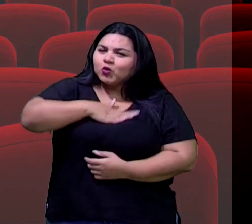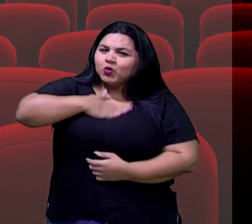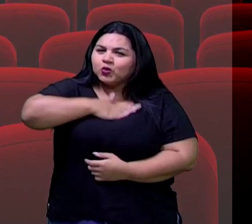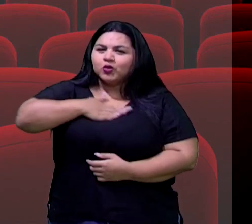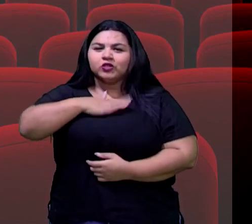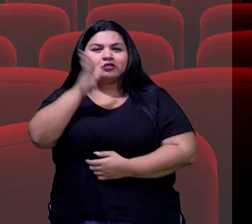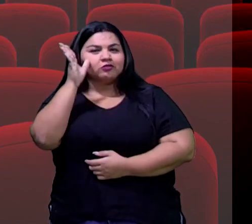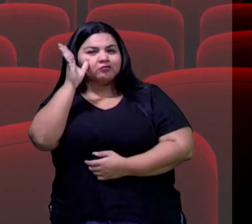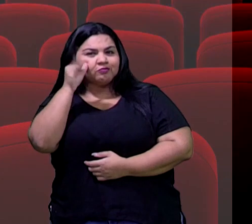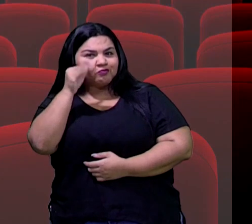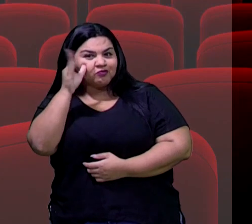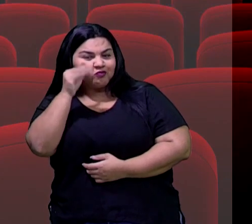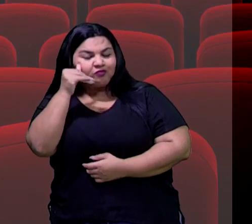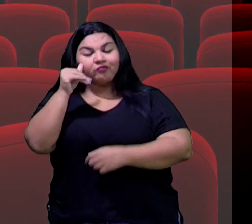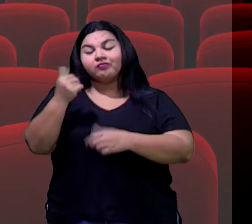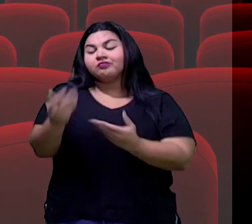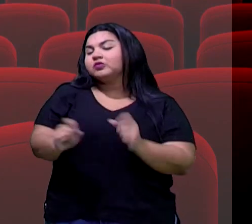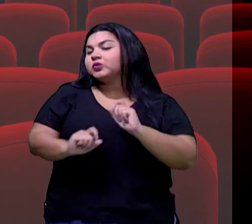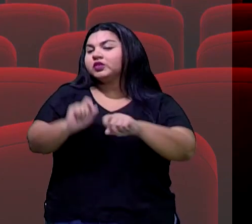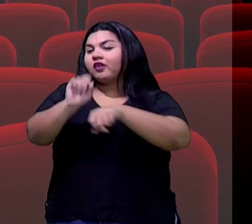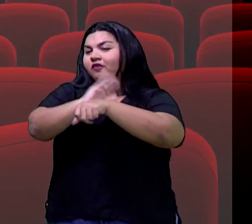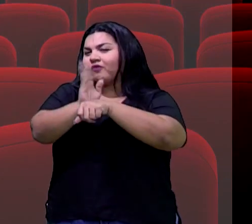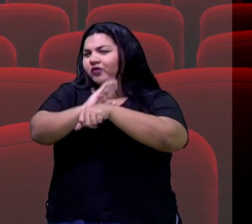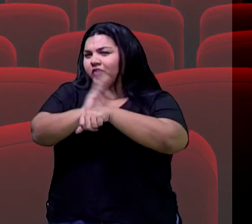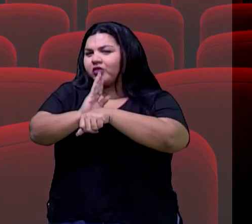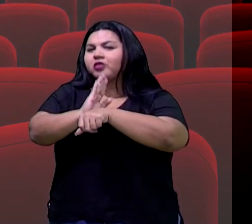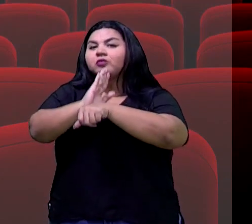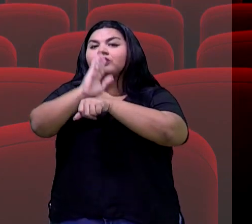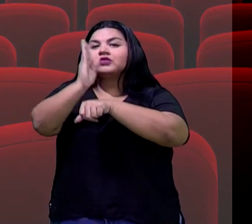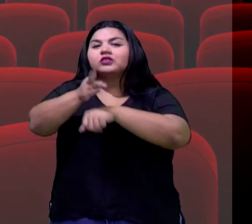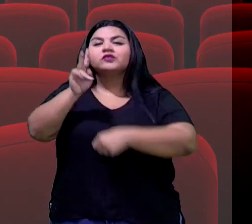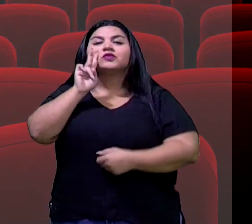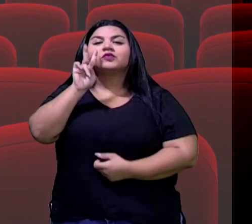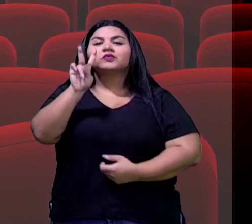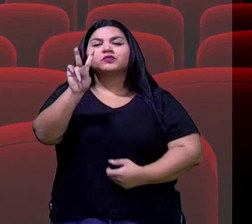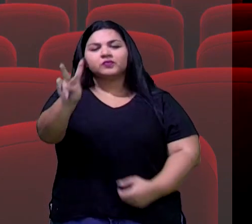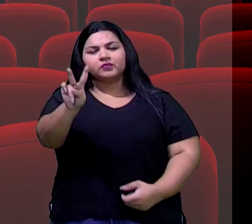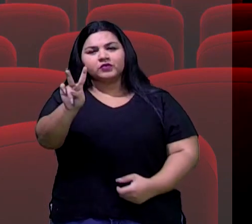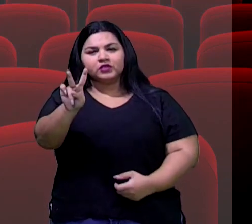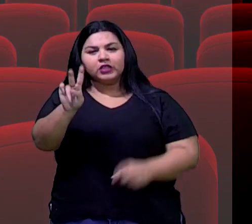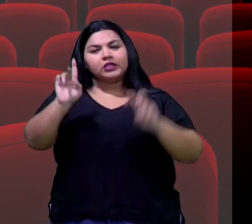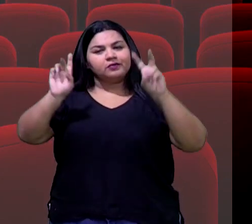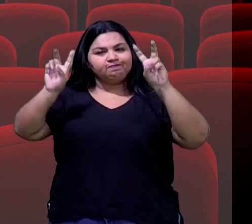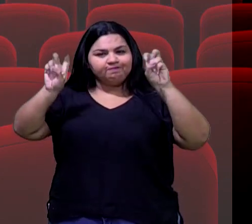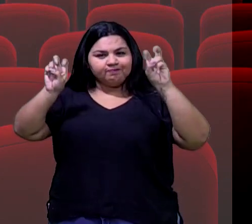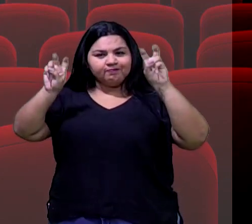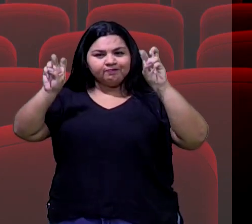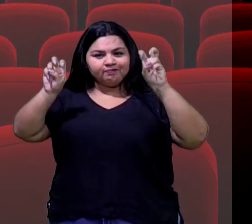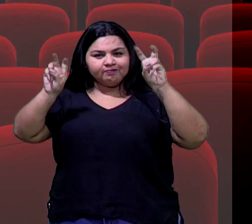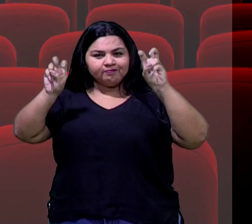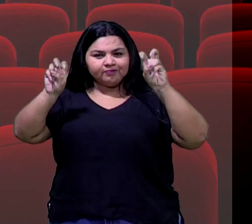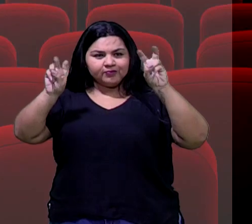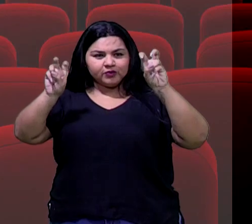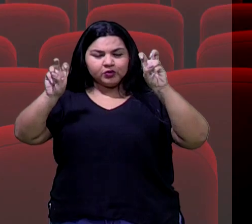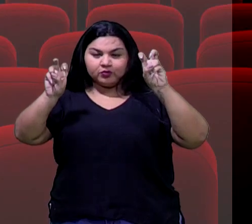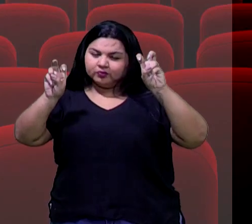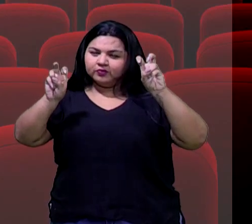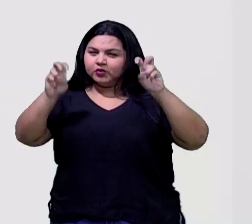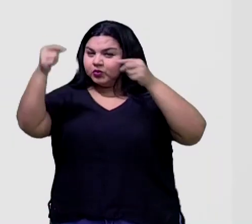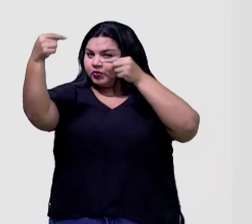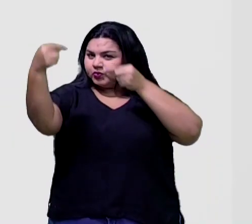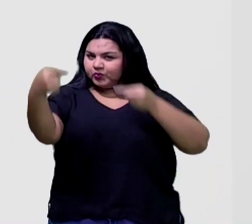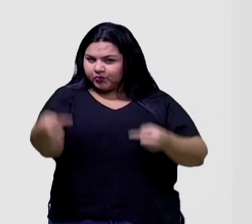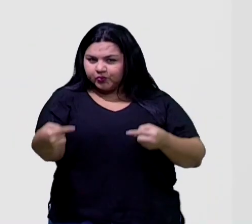de assistir filmes, com certeza já vai ter ouvido falar dessa temática, não é? Então, vamos lá pro nosso